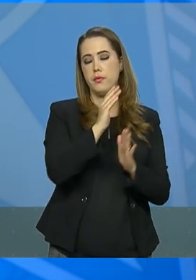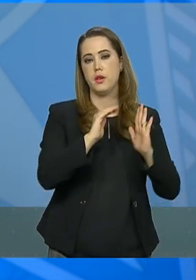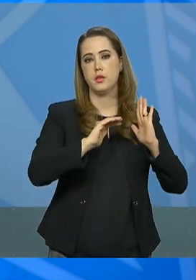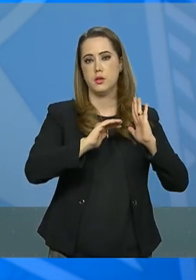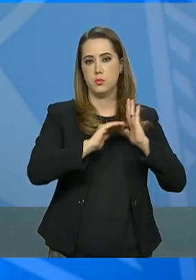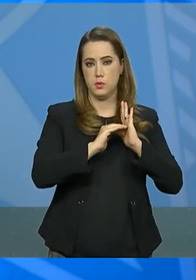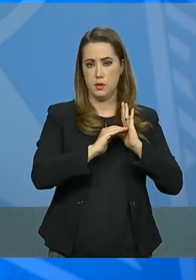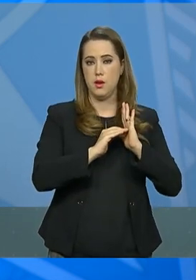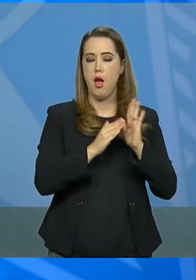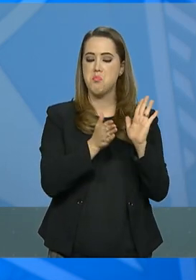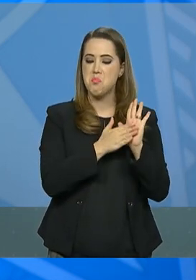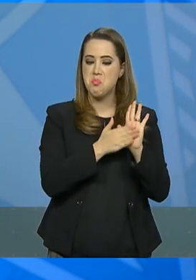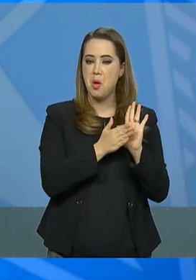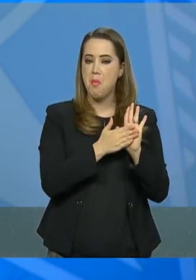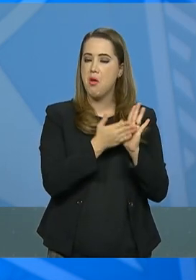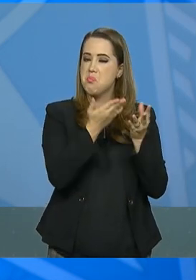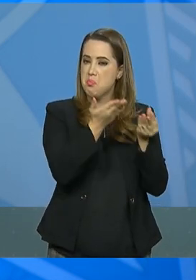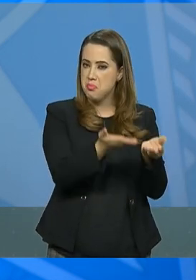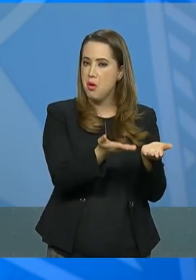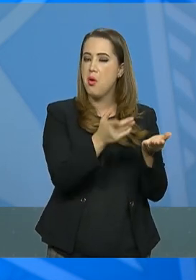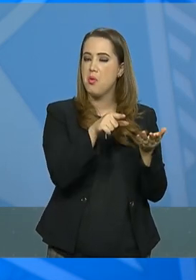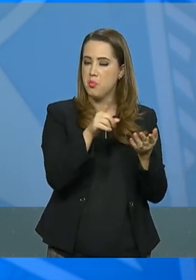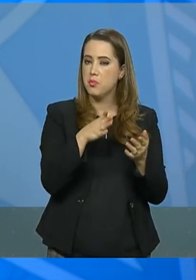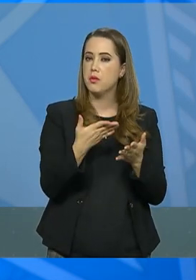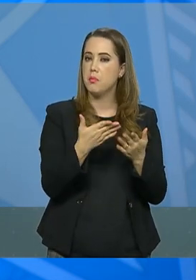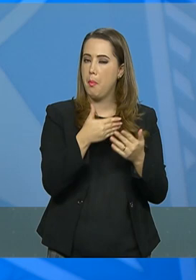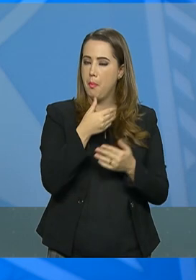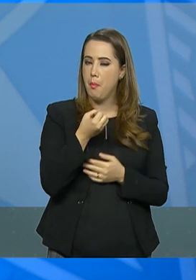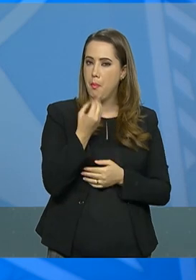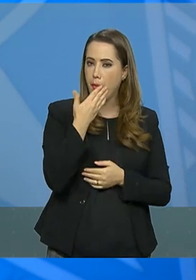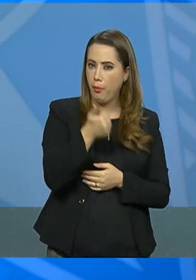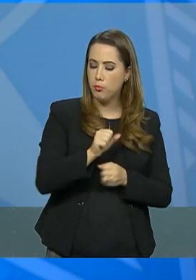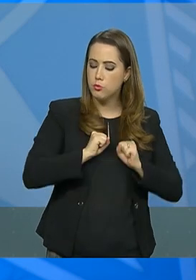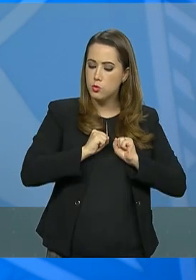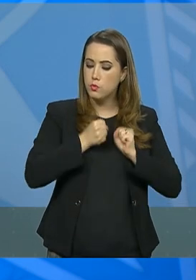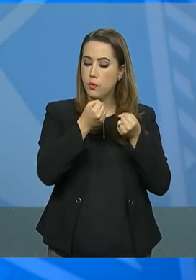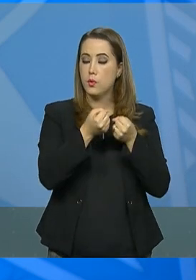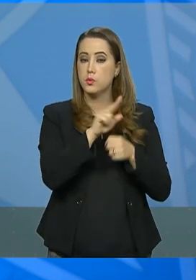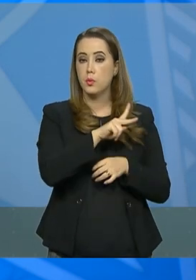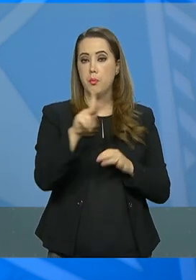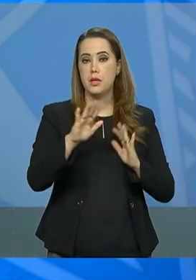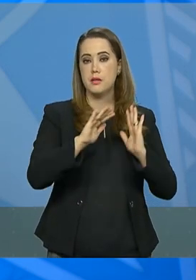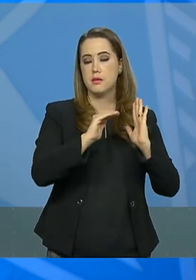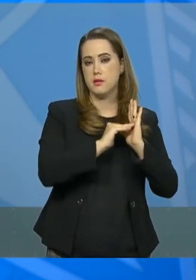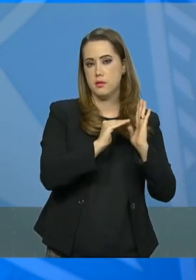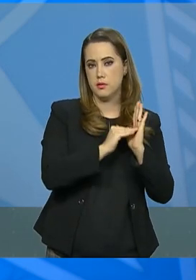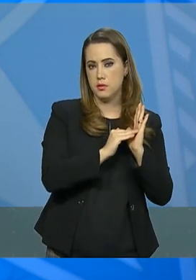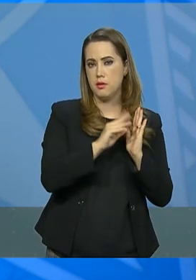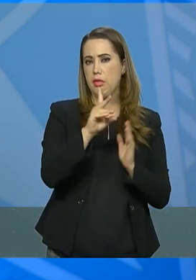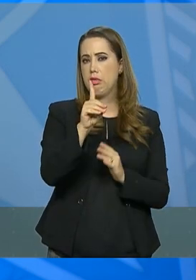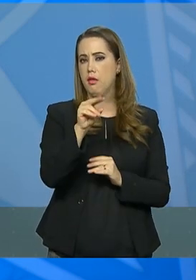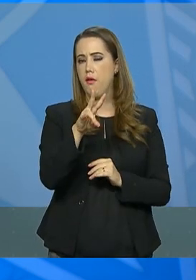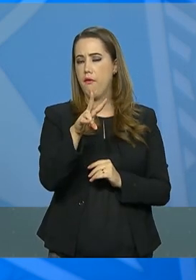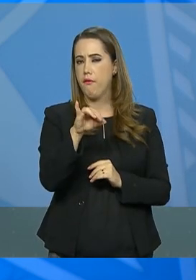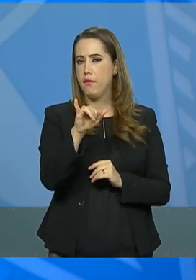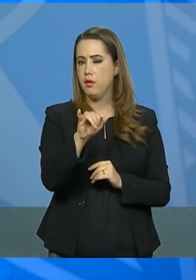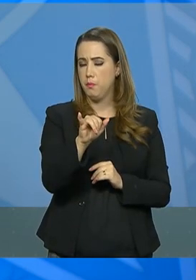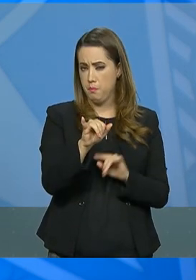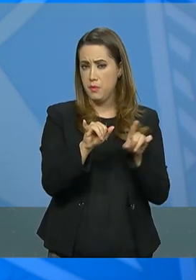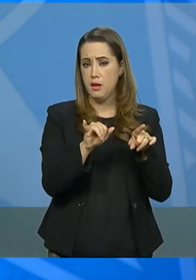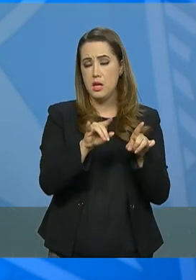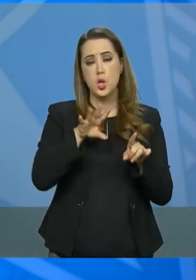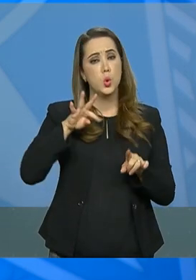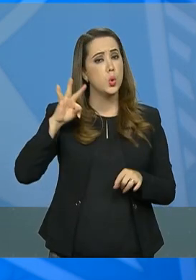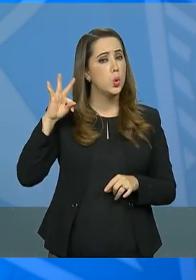Parabenizou e agradeceu o empenho do presidente da Casa, o senador Alcolumbre, e todos os senadores